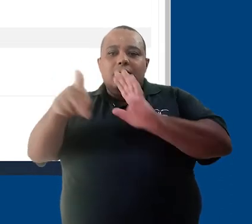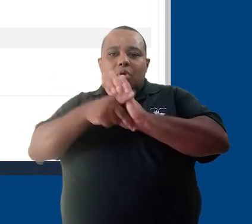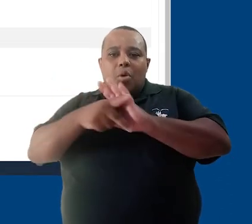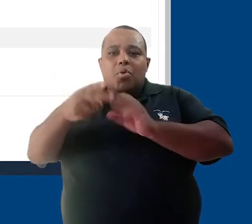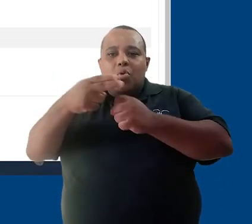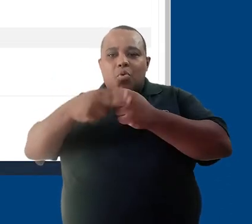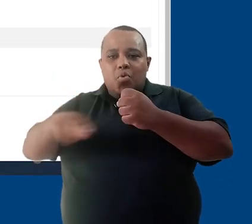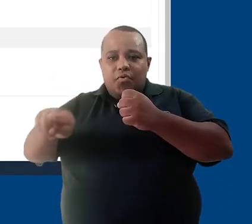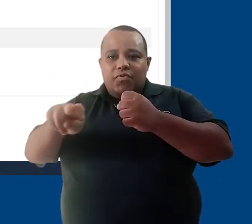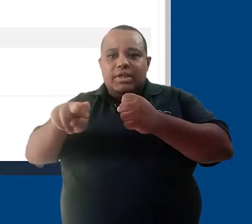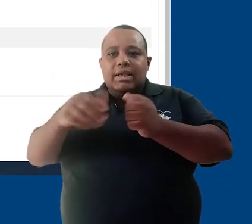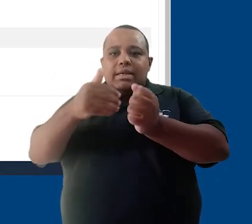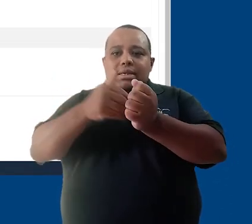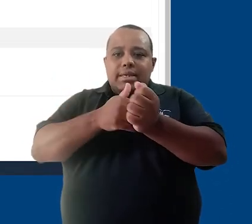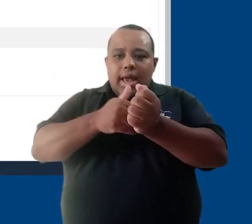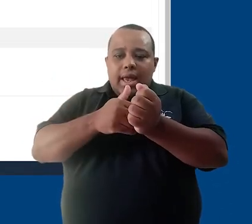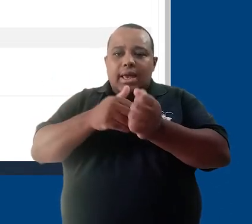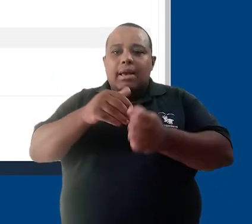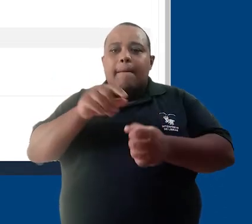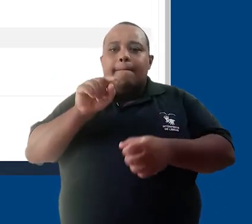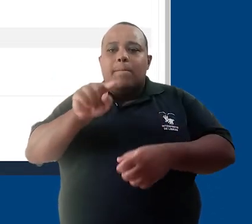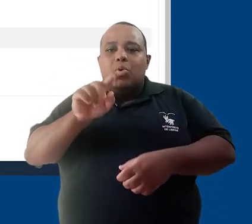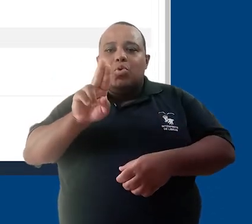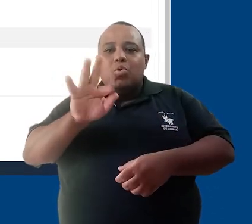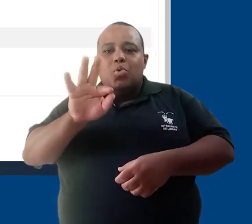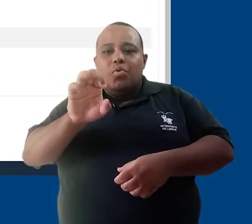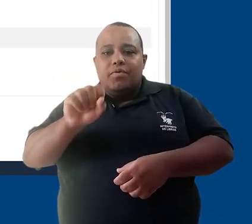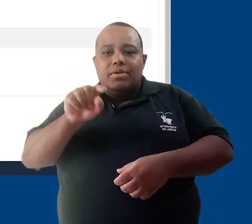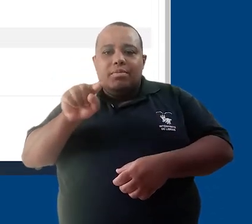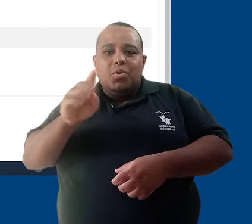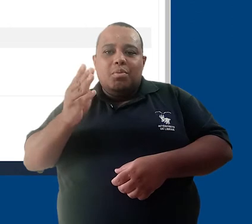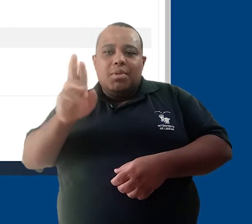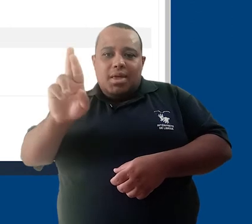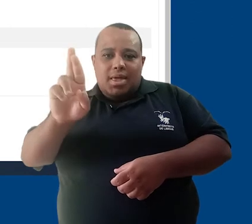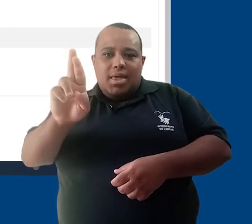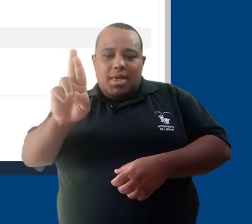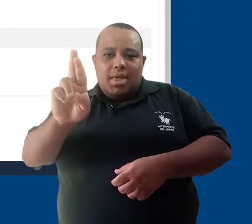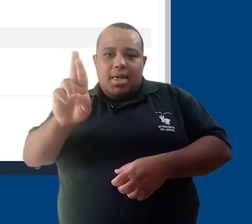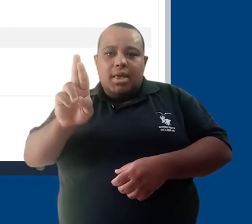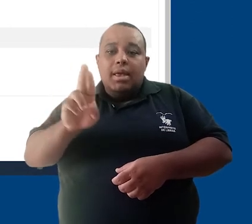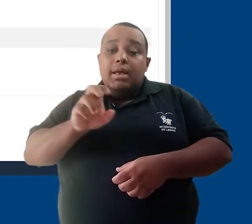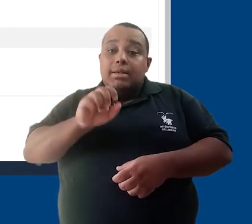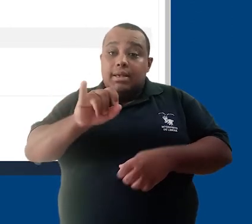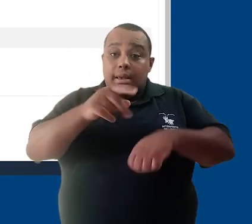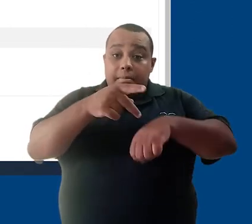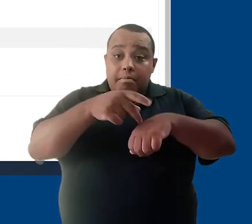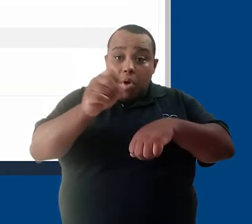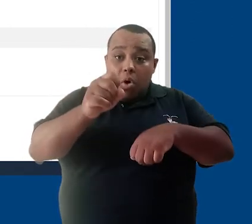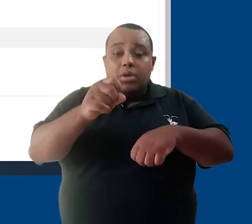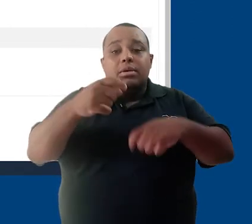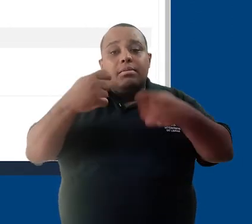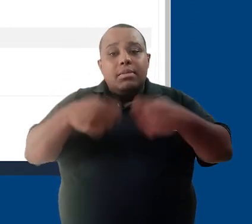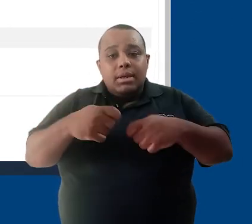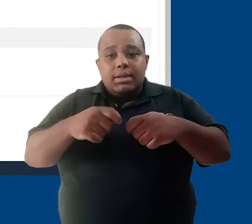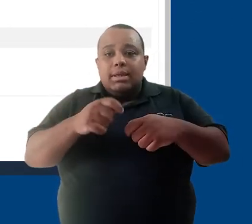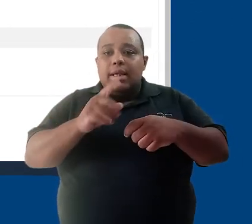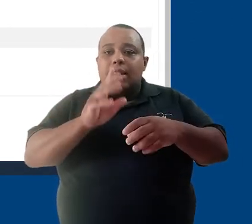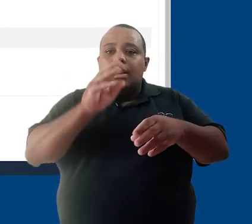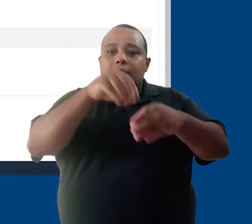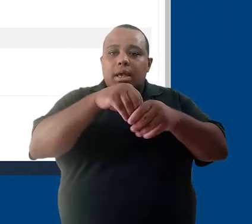.ufis.br para fazer a alteração na senha do seu login único. Enquanto, se o curso for de especialização,